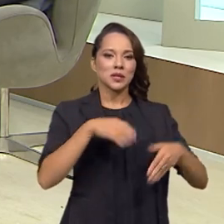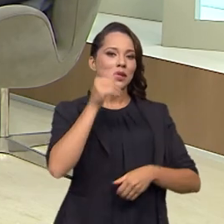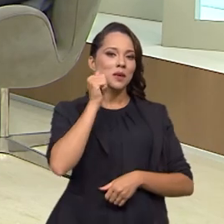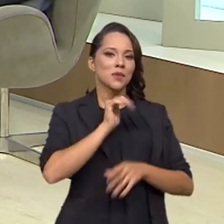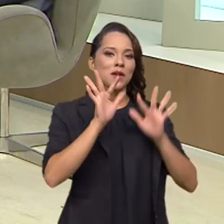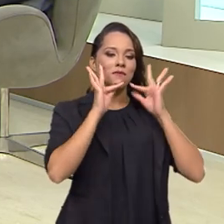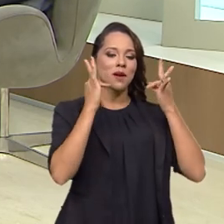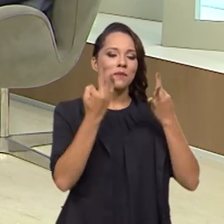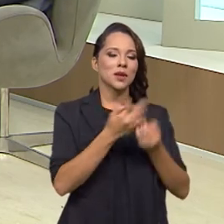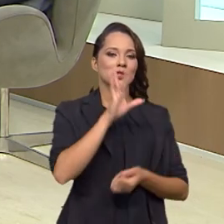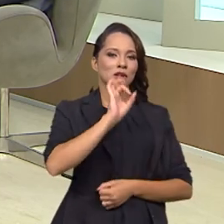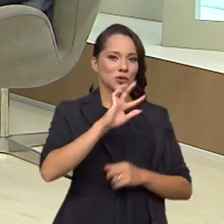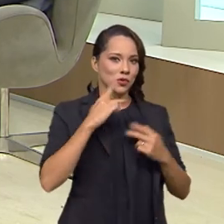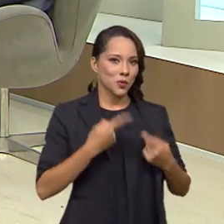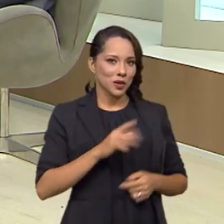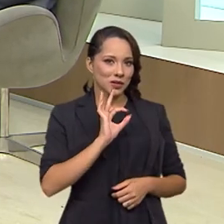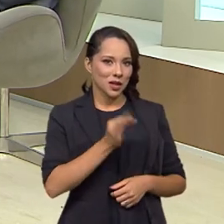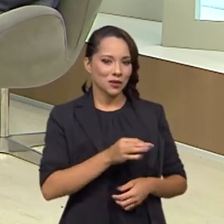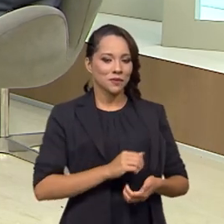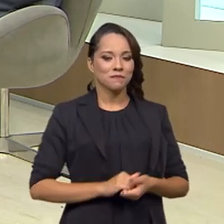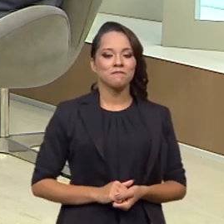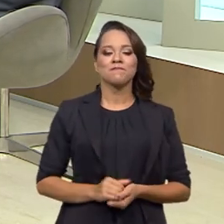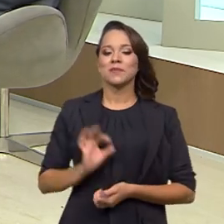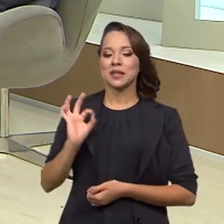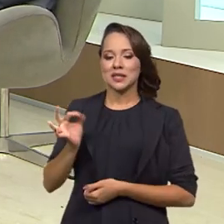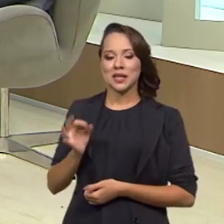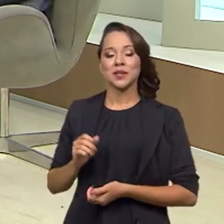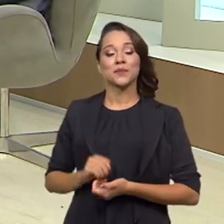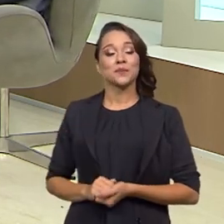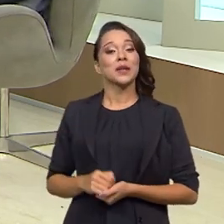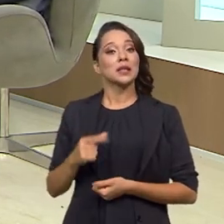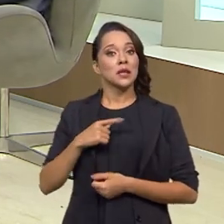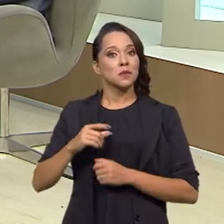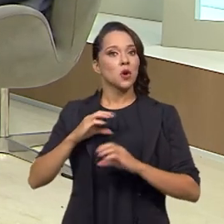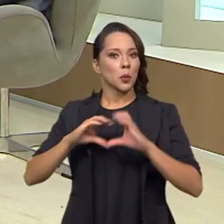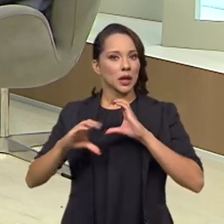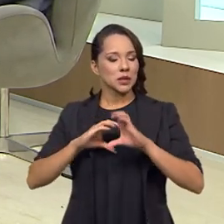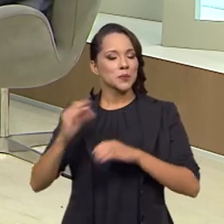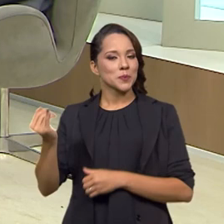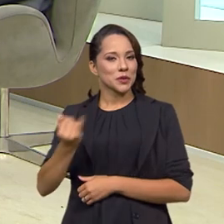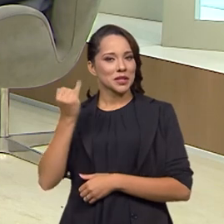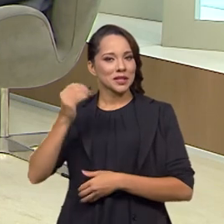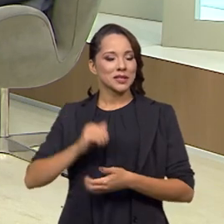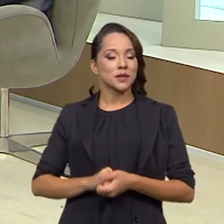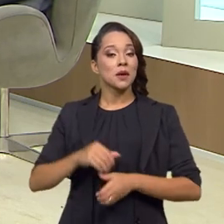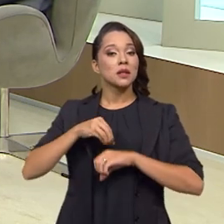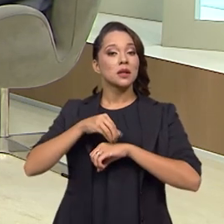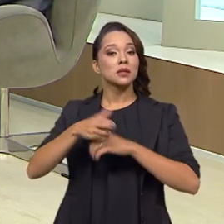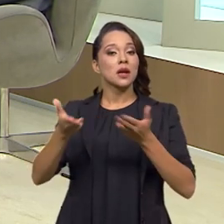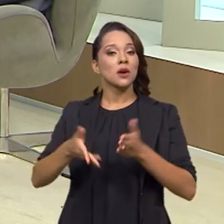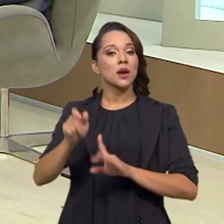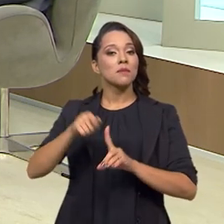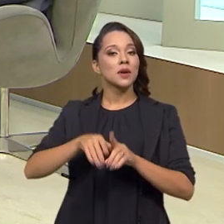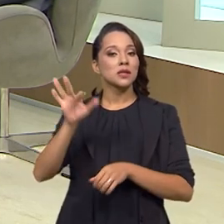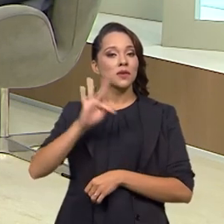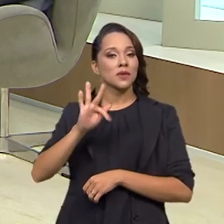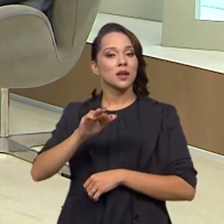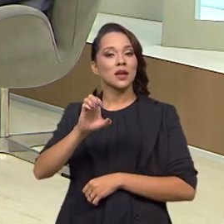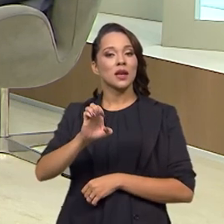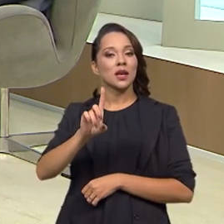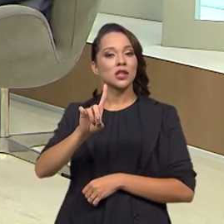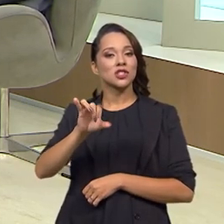da Mulher, Família e Direitos Humanos. Perfeito. Nós temos uma rede de comunicação importante. Estamos lançando agora, em fevereiro, o edital